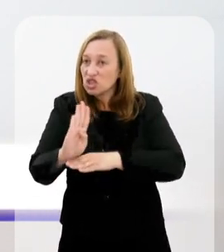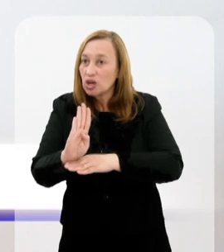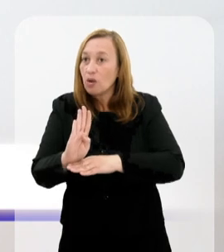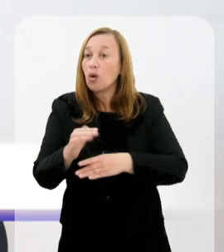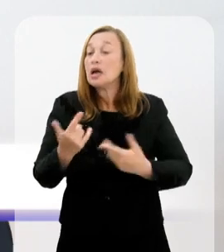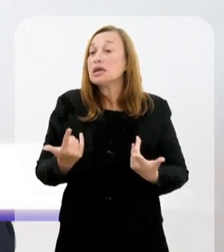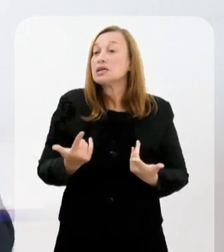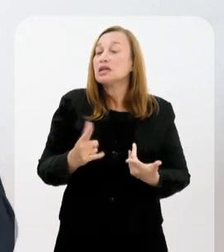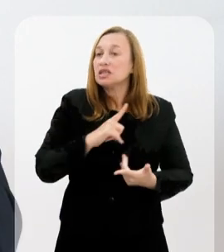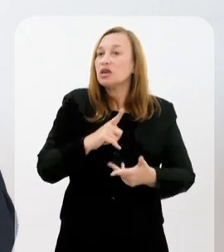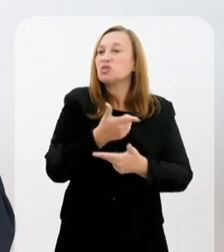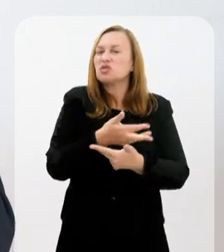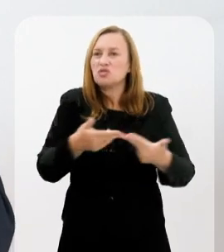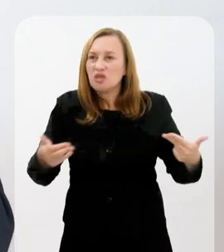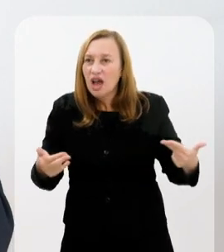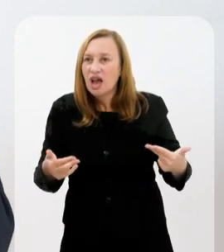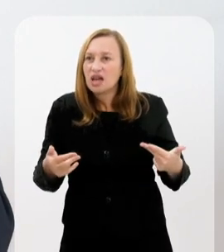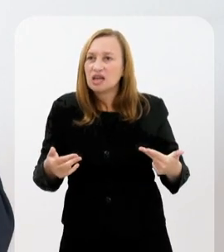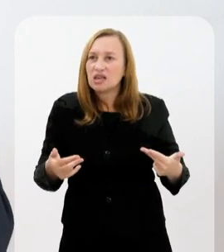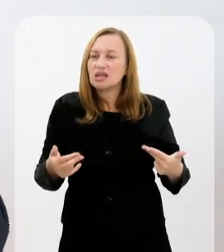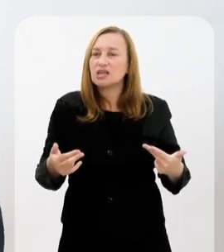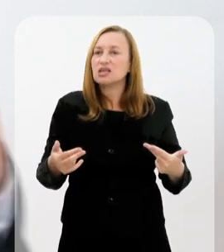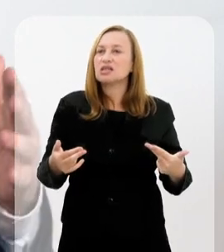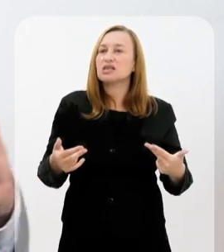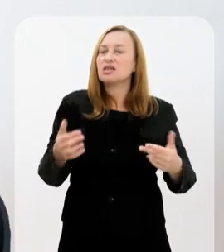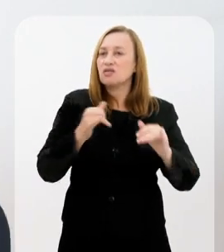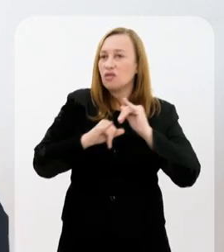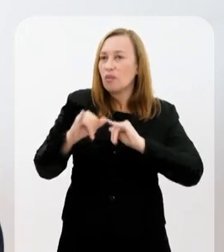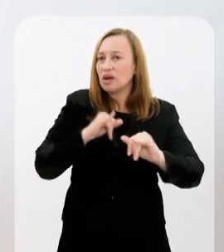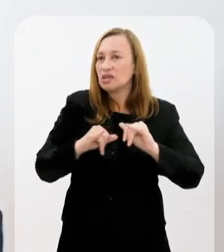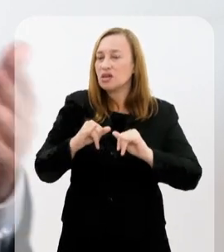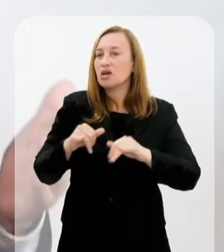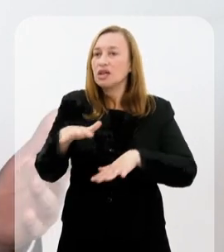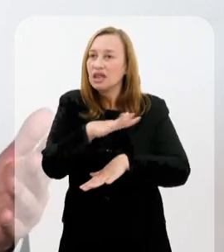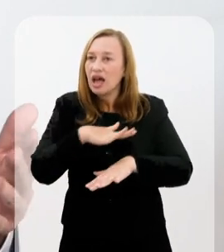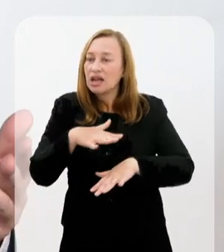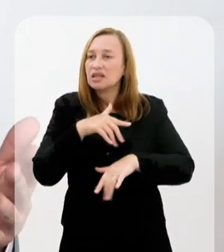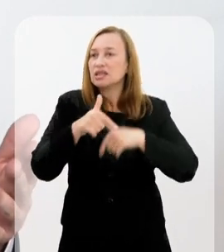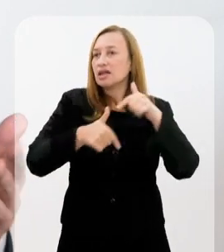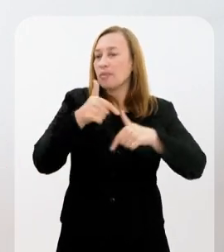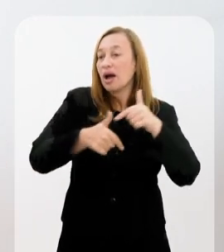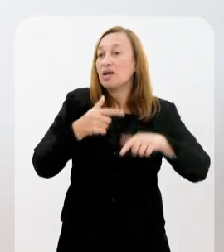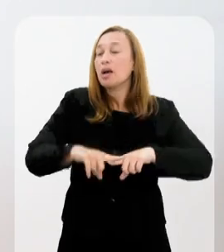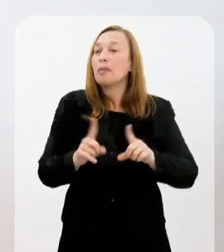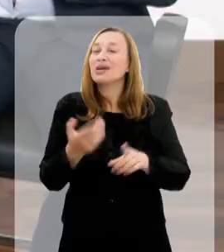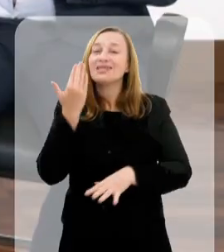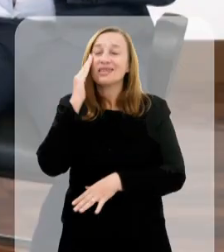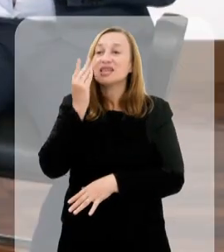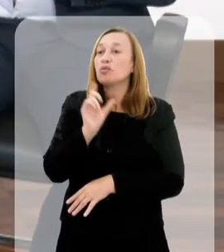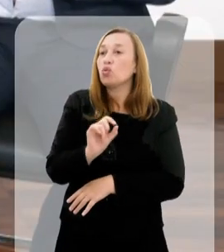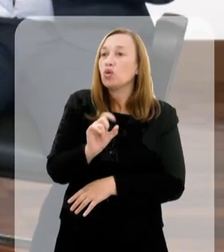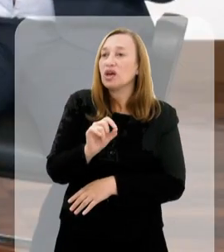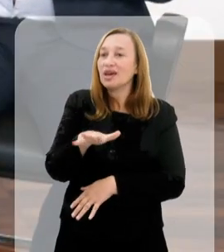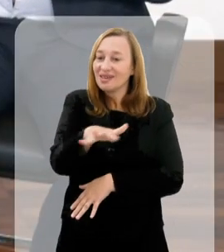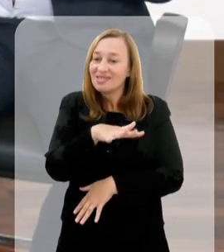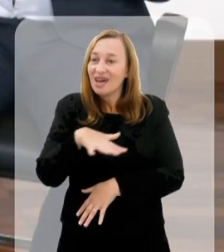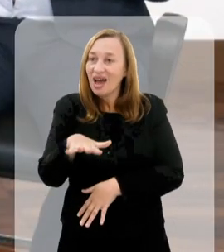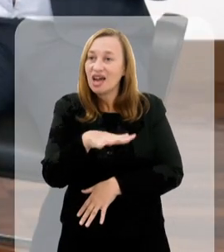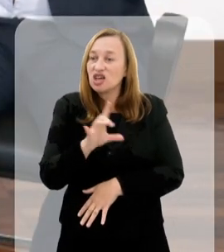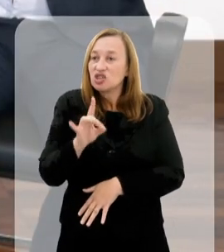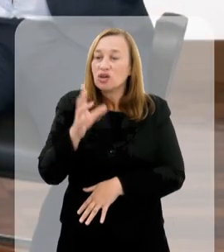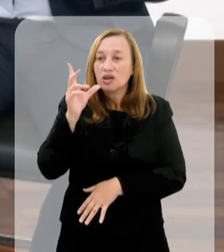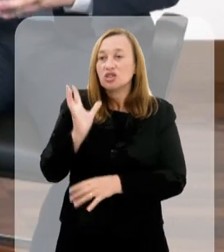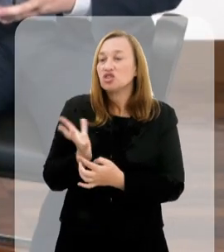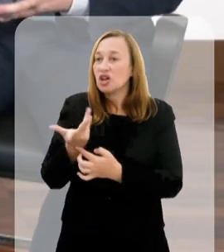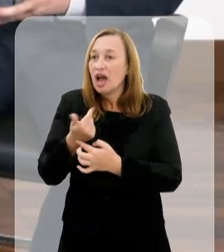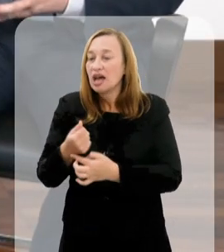em produção cultural, que temos vários egressos aí muito bem colocados no mercado de trabalho, mas a gente entende que